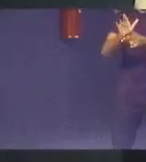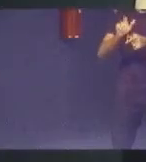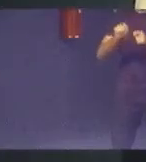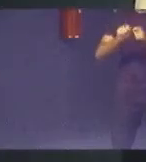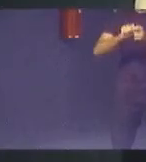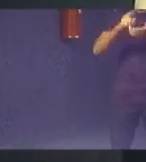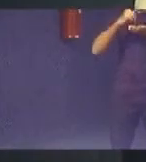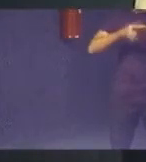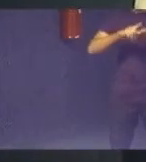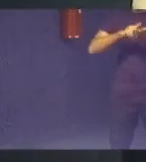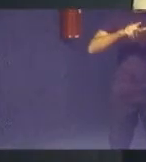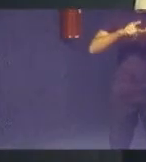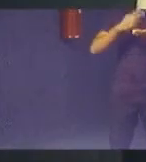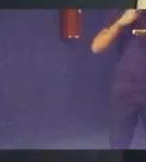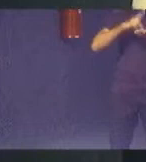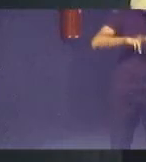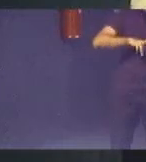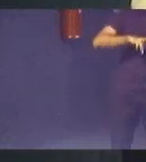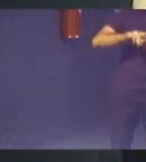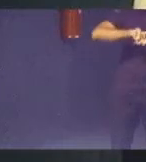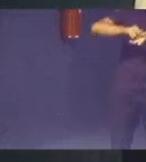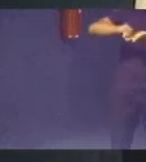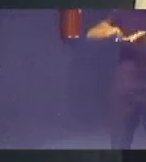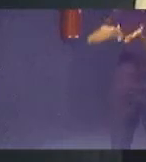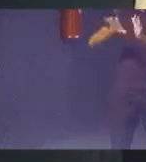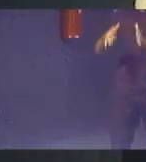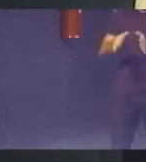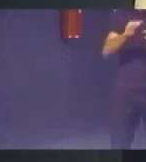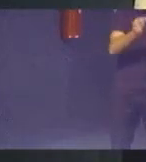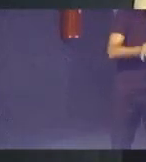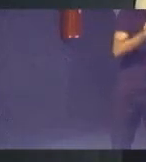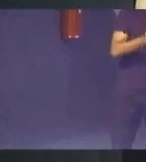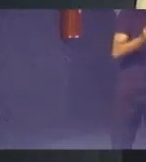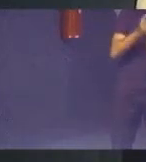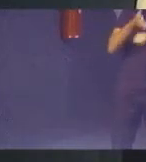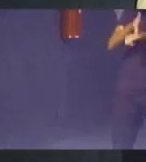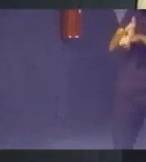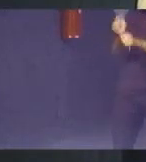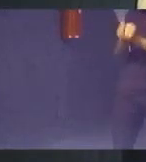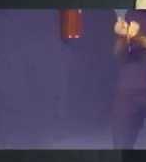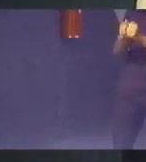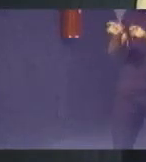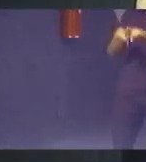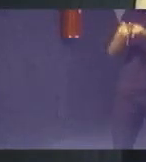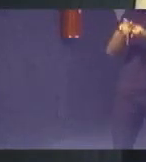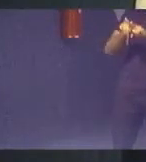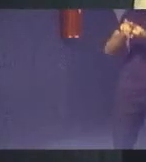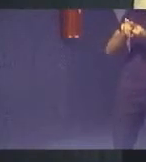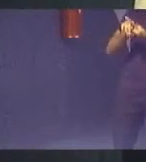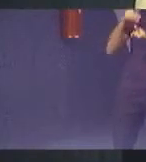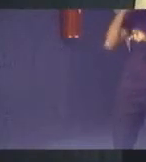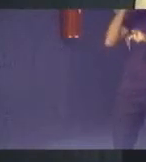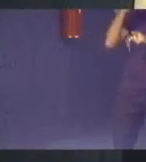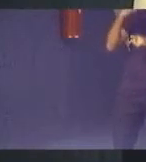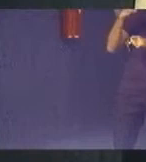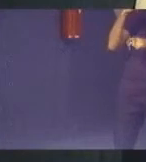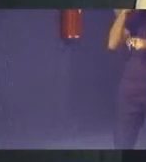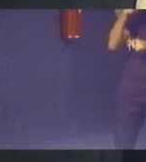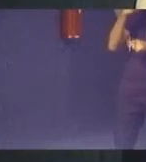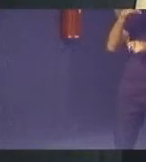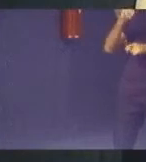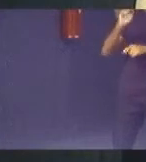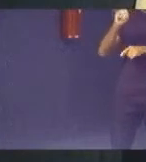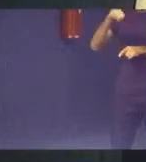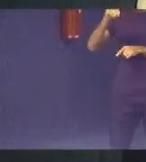intimam para que uma vez por mês o juiz lá esteja com o promotor com os professores da universidade e equipe